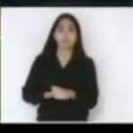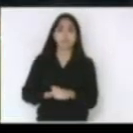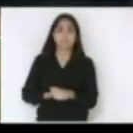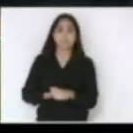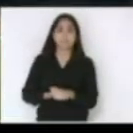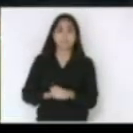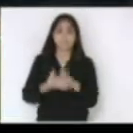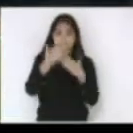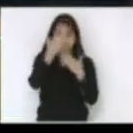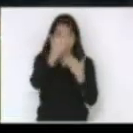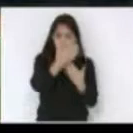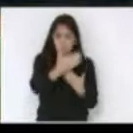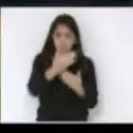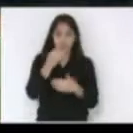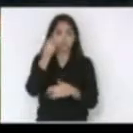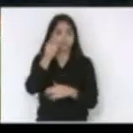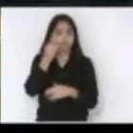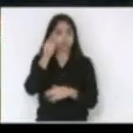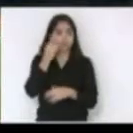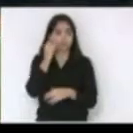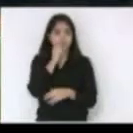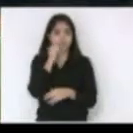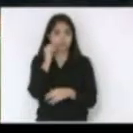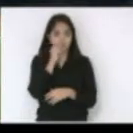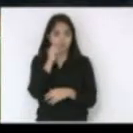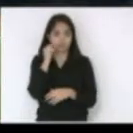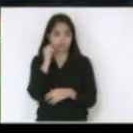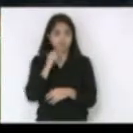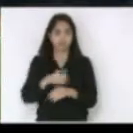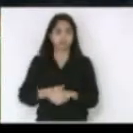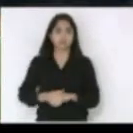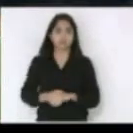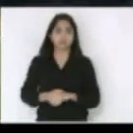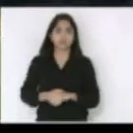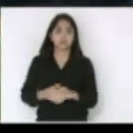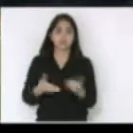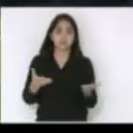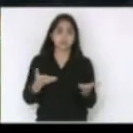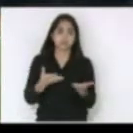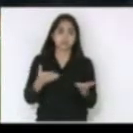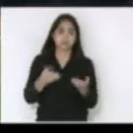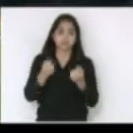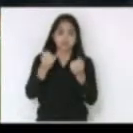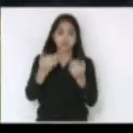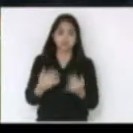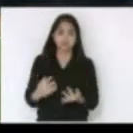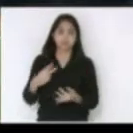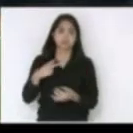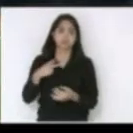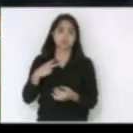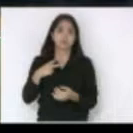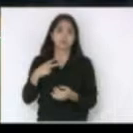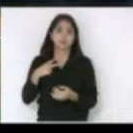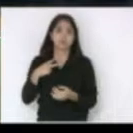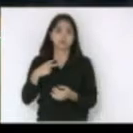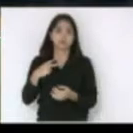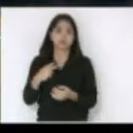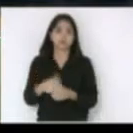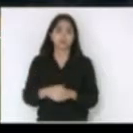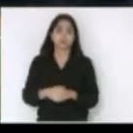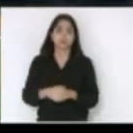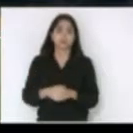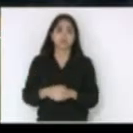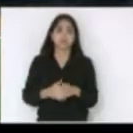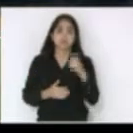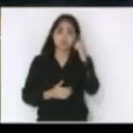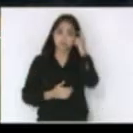obrigado deputado Dirceu Dresch ainda no horário das explicações pessoais com